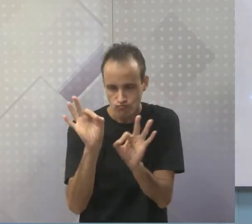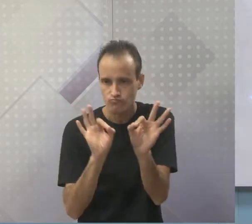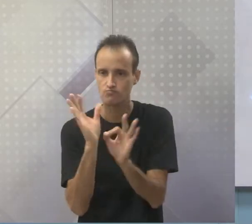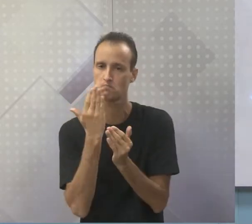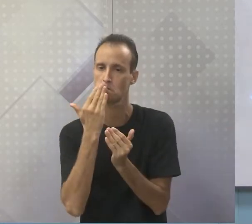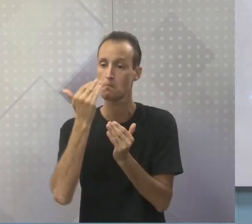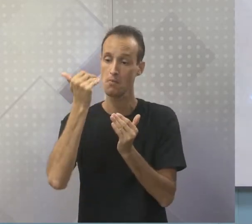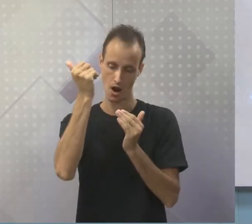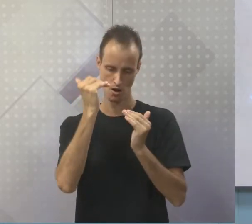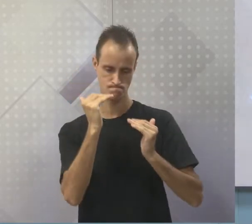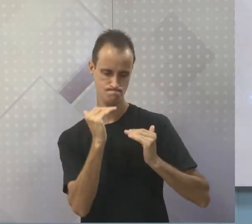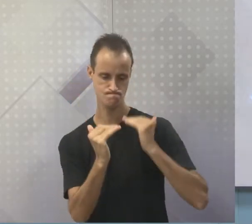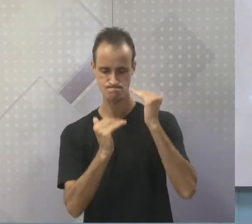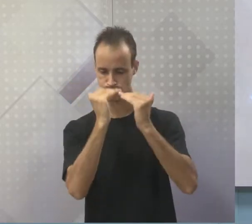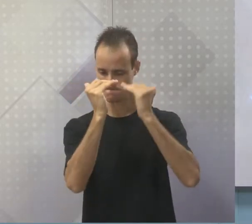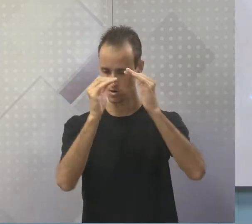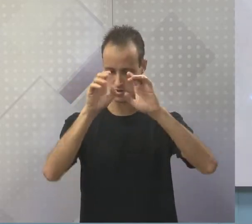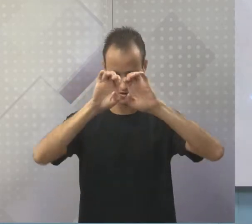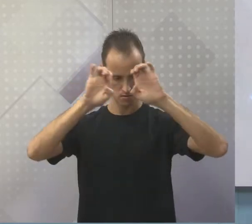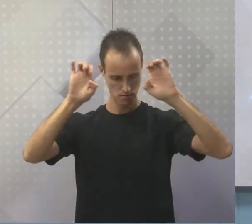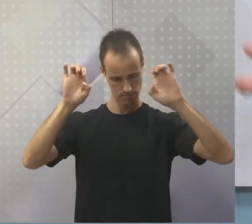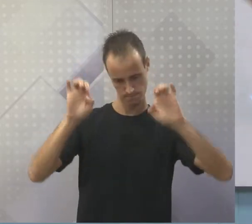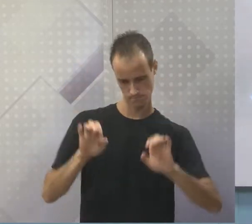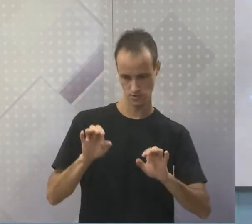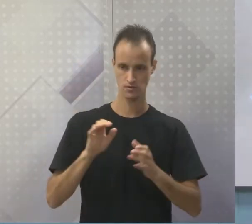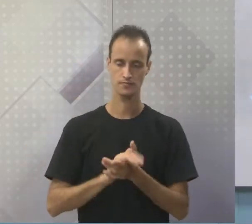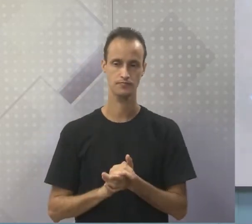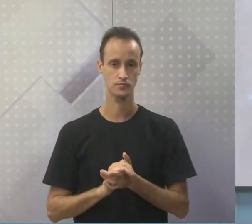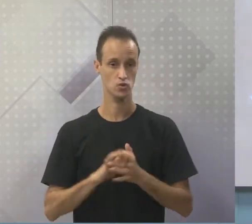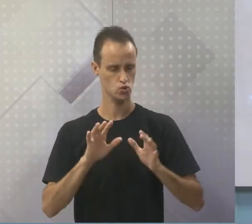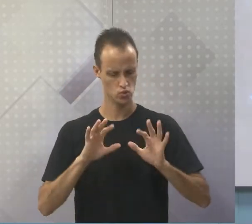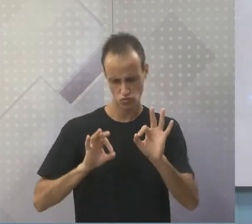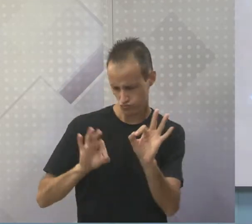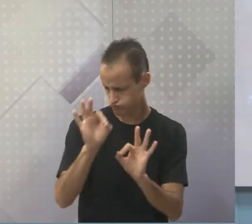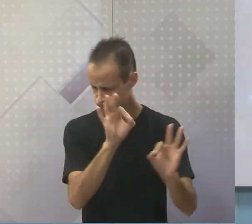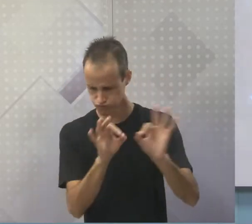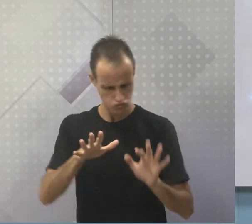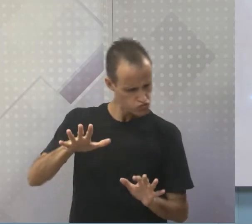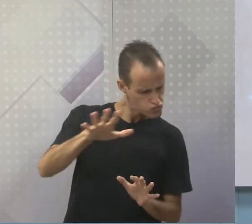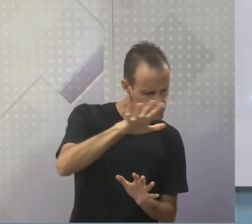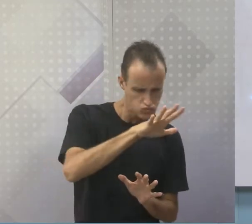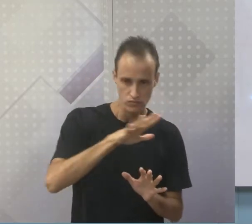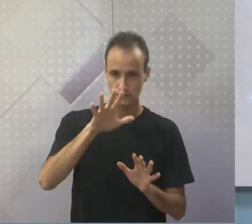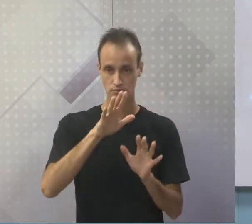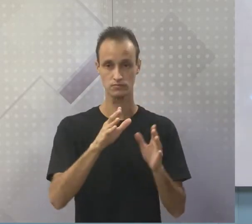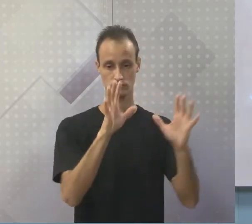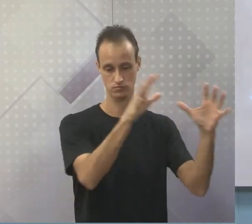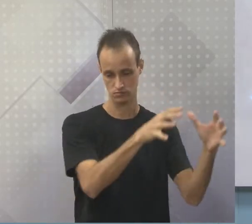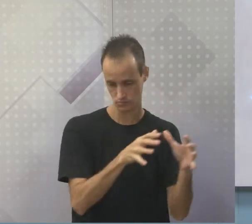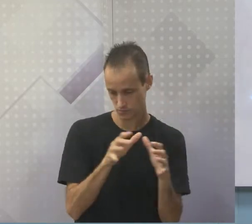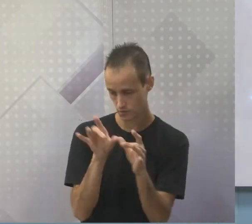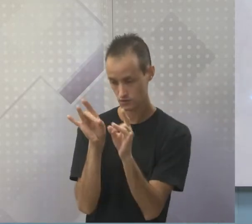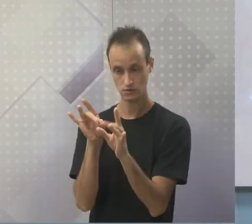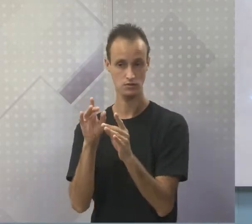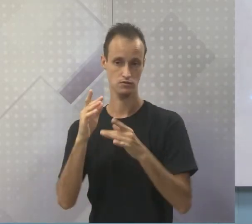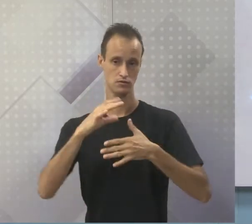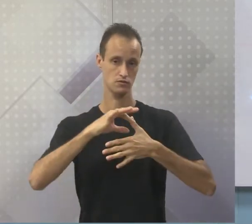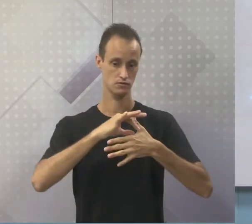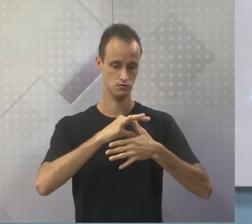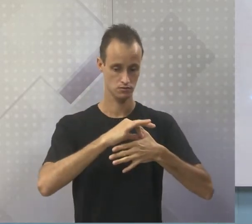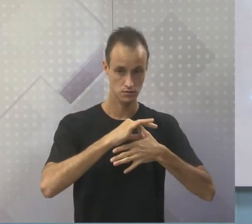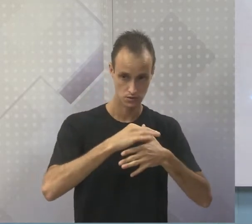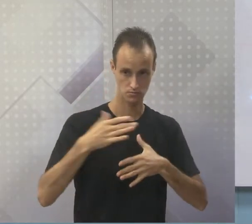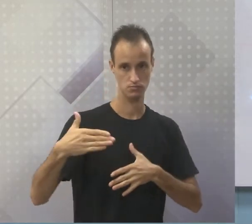nesse mercado do peixe, no mercado, quando eu digo toda a logística, toda a infraestrutura do peixe. Mas é uma atividade do